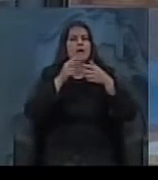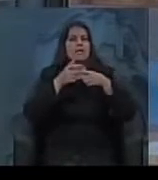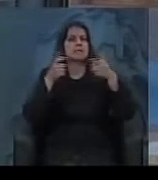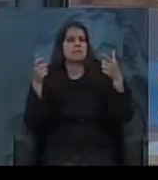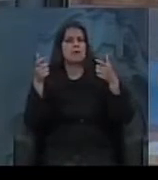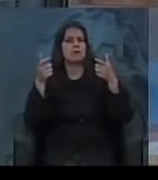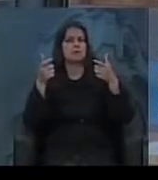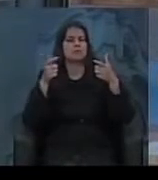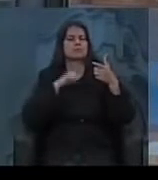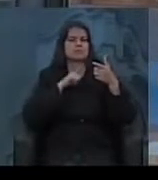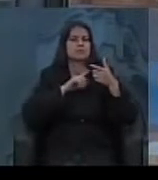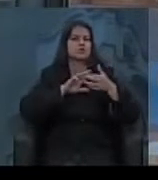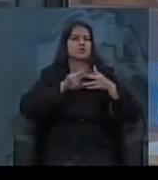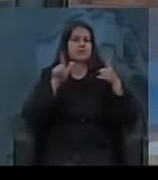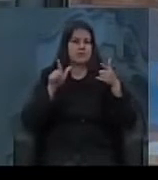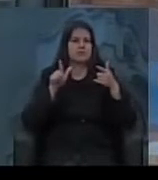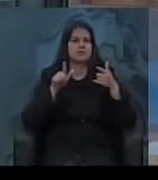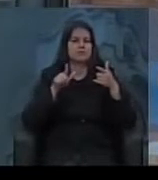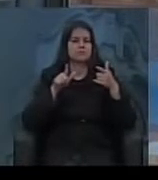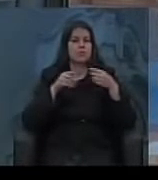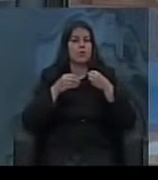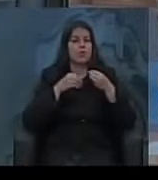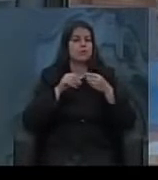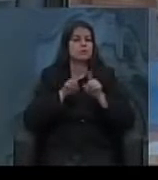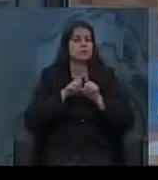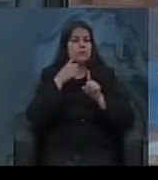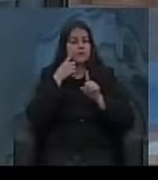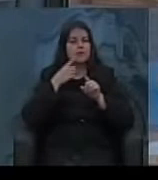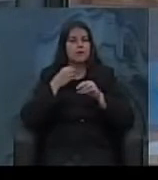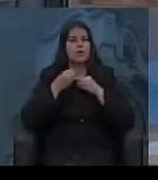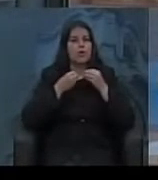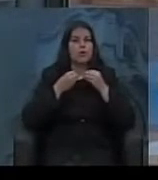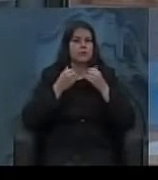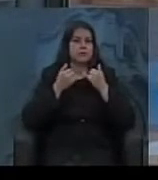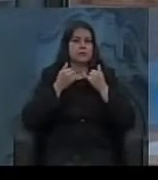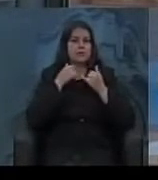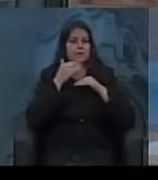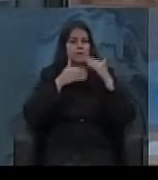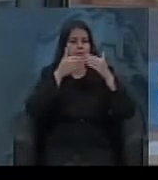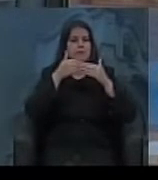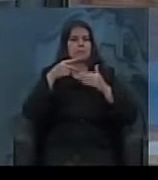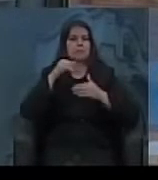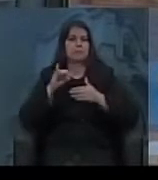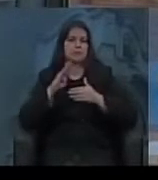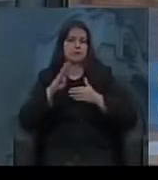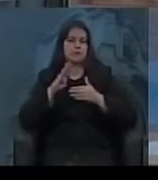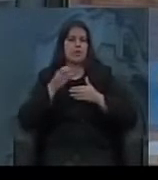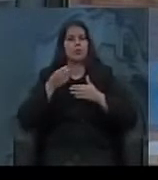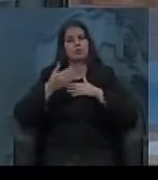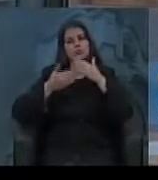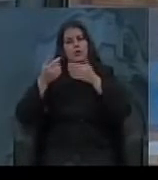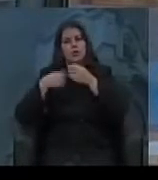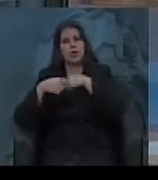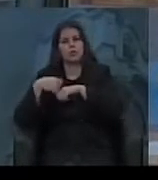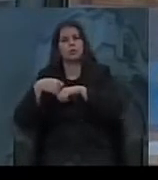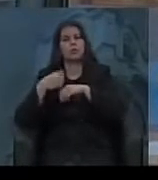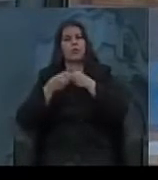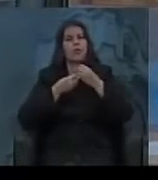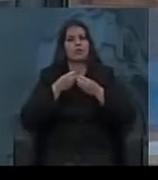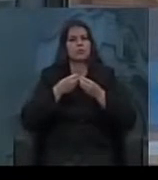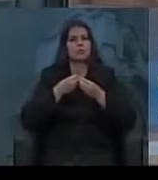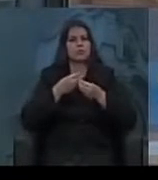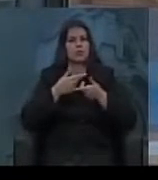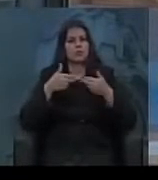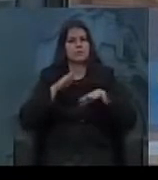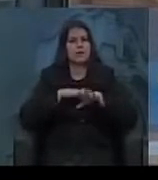são. Crescimento é uma coisa, medido principalmente com a questão do crescimento do PIB, e desenvolvimento econômico, principalmente com a questão de um crescimento